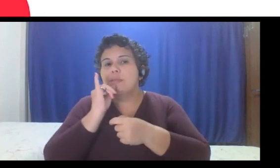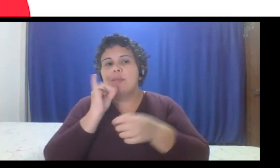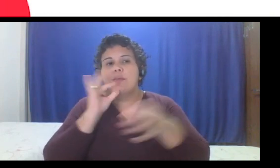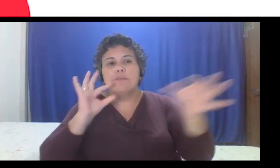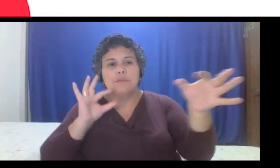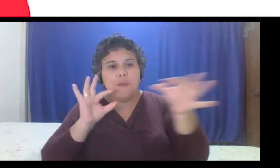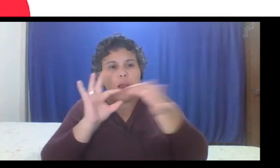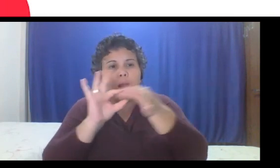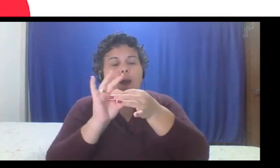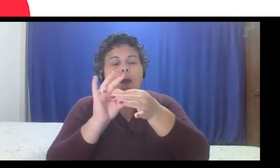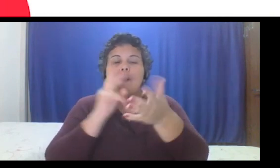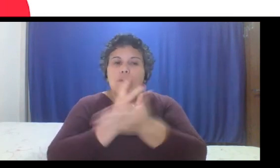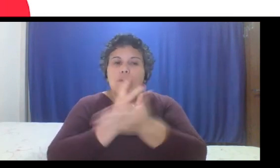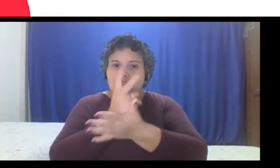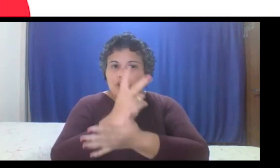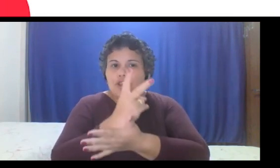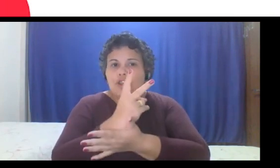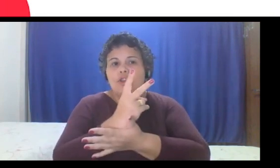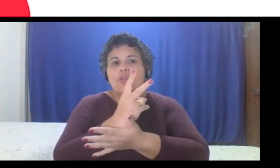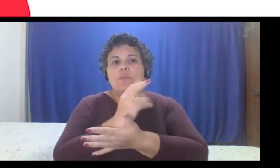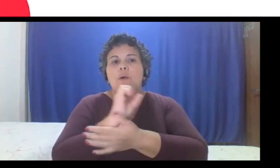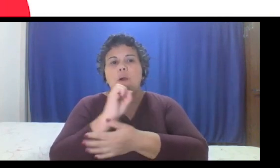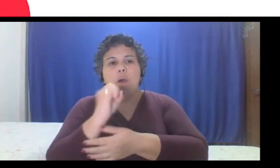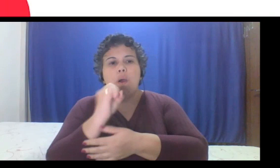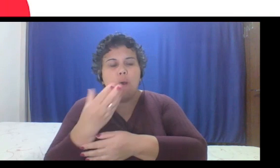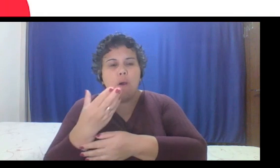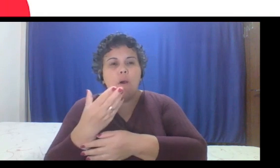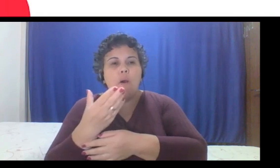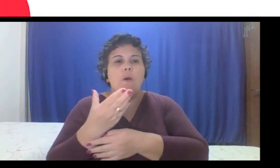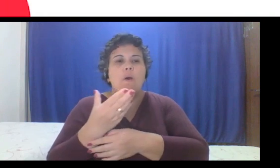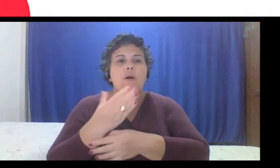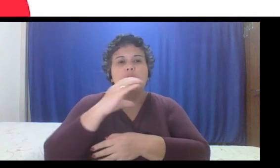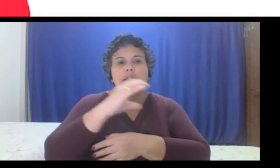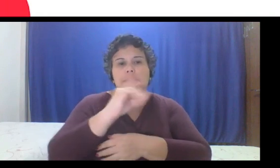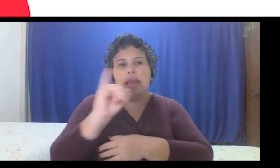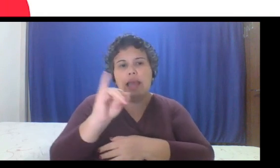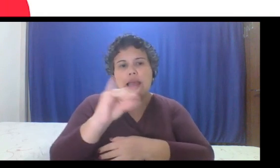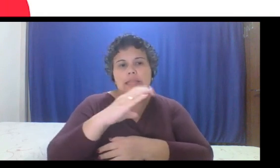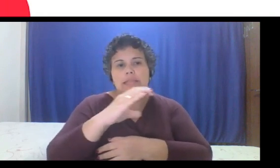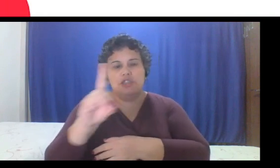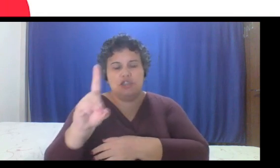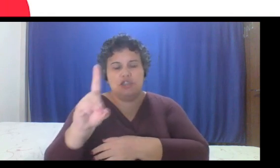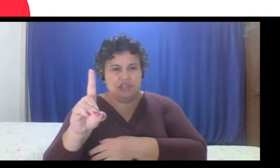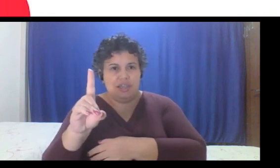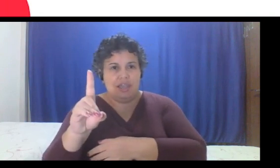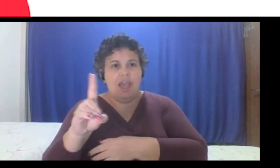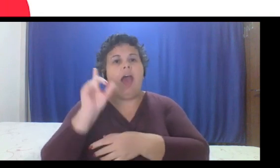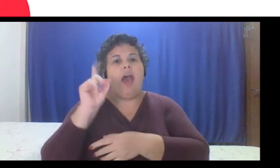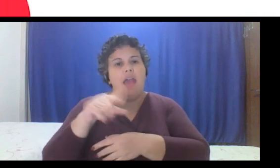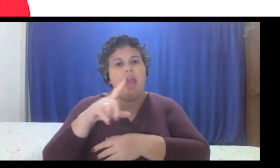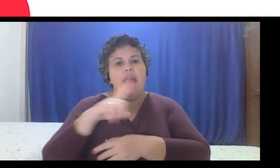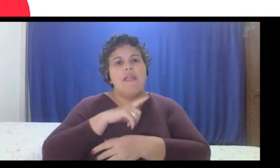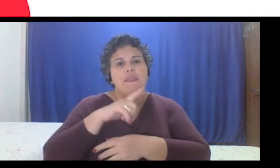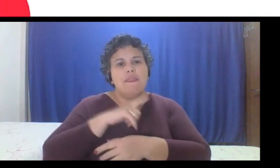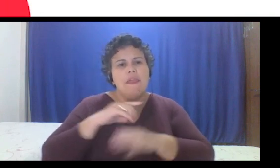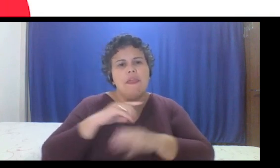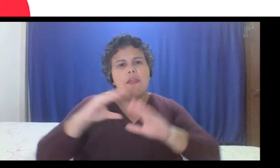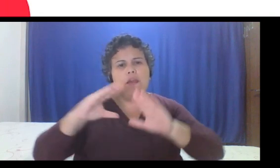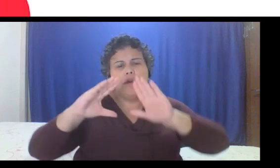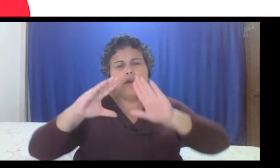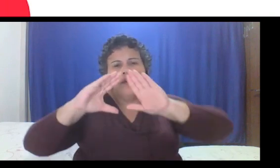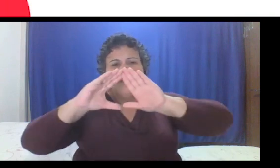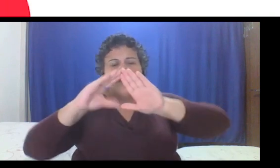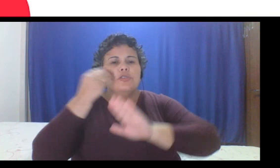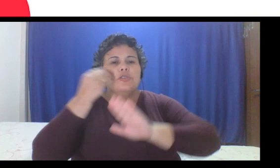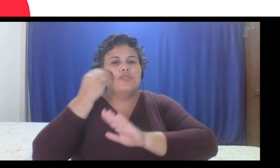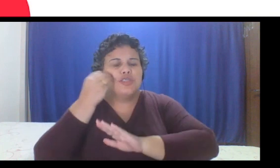ou deploy contínuo, que a gente chama, o CICD, pirâmide de testes, né, como que isso está organizado, qual que a